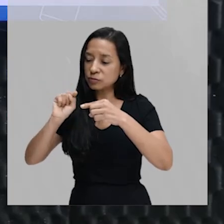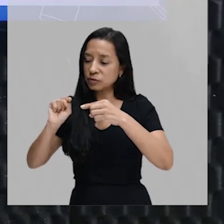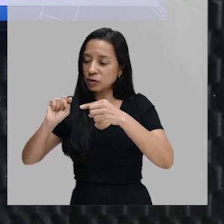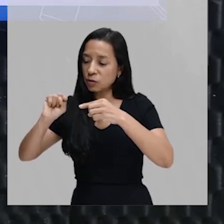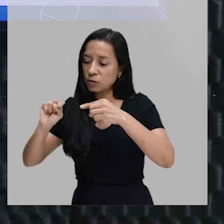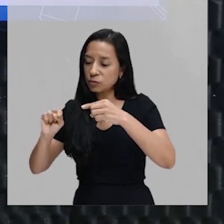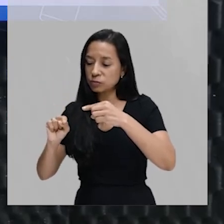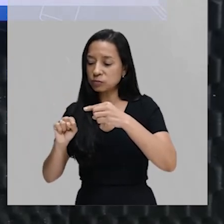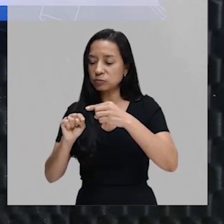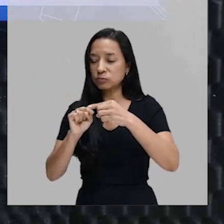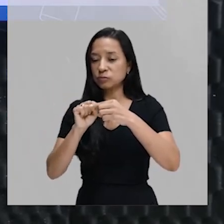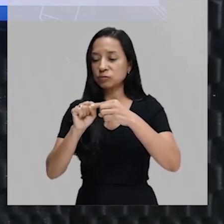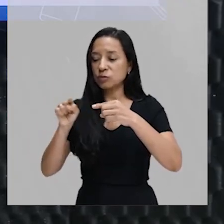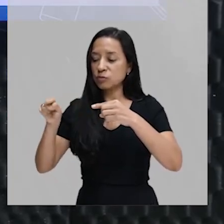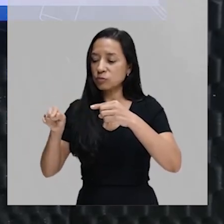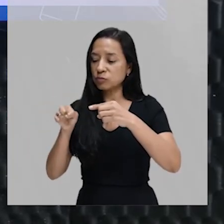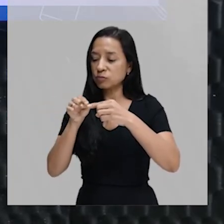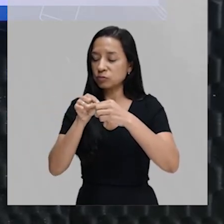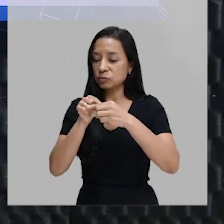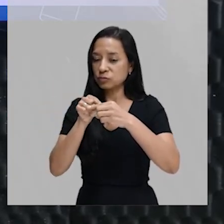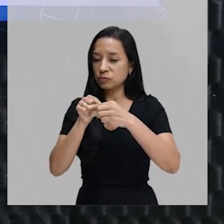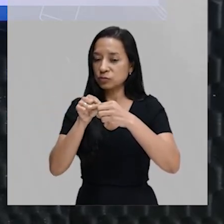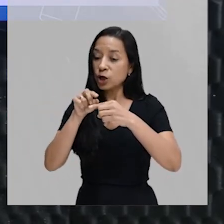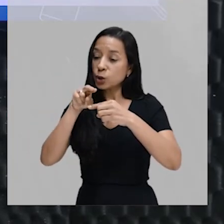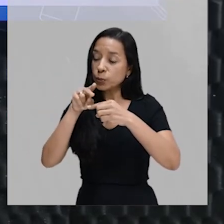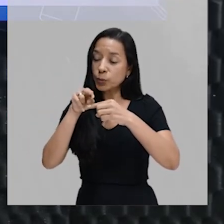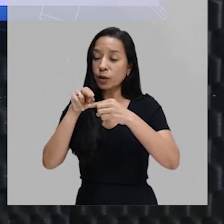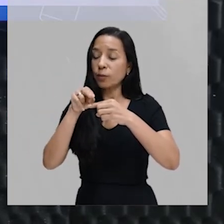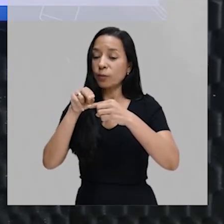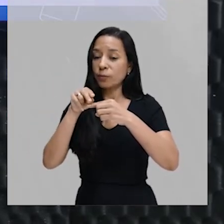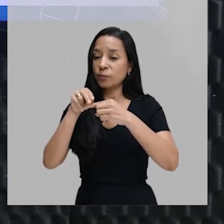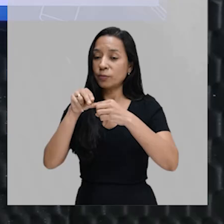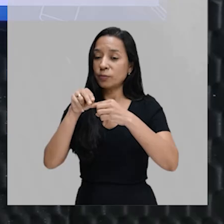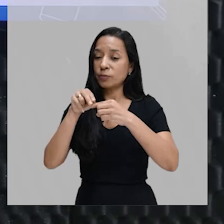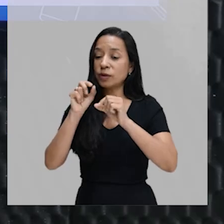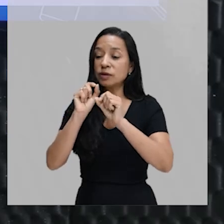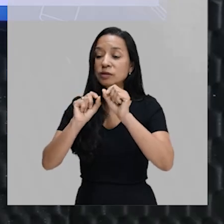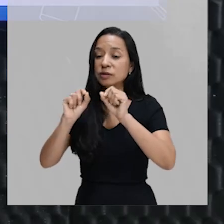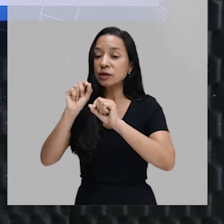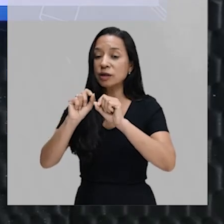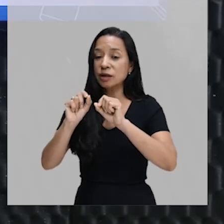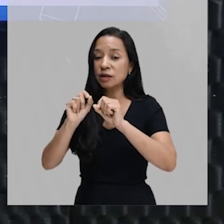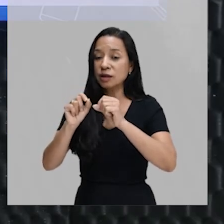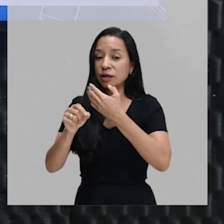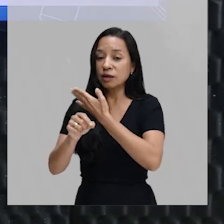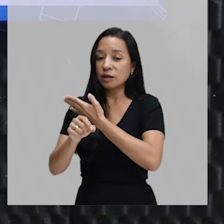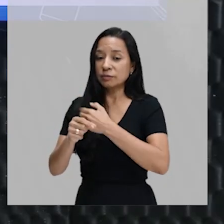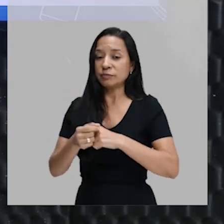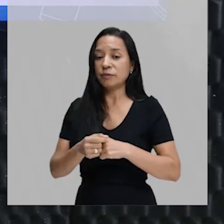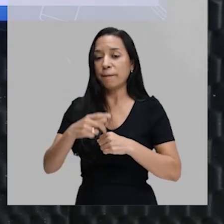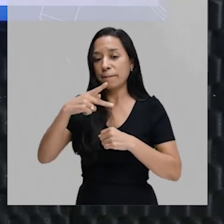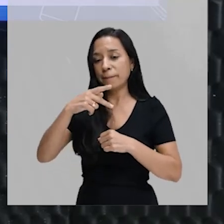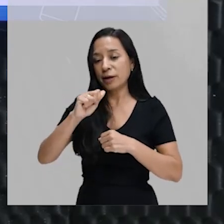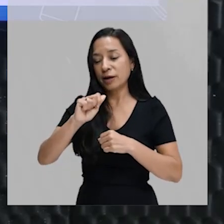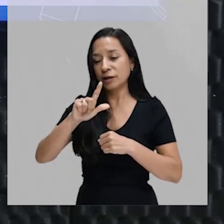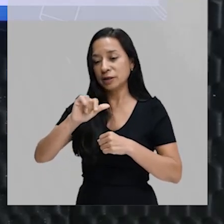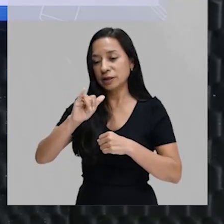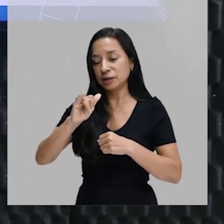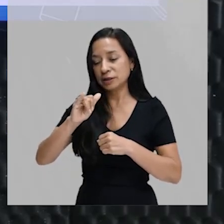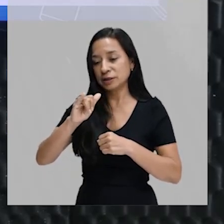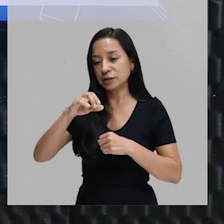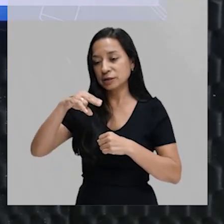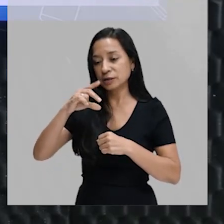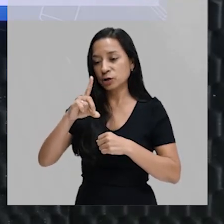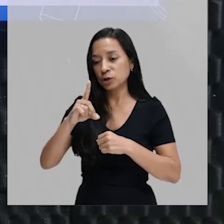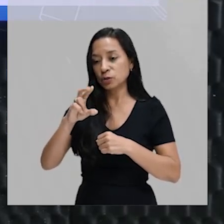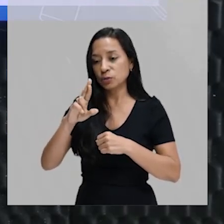e nessa de baixo, vem de lá para cá. A mesma sequência. Isso é que é uma sequência palindrômica. Então, as